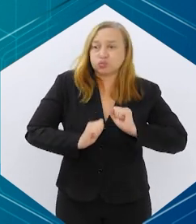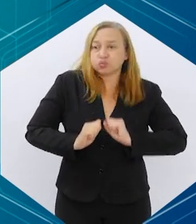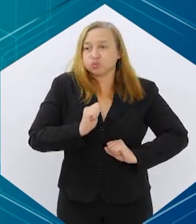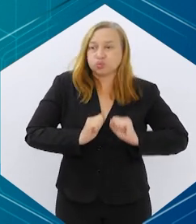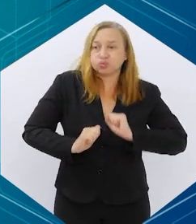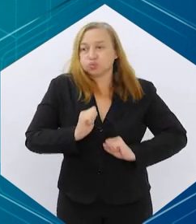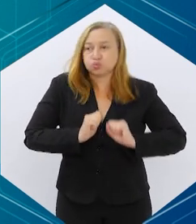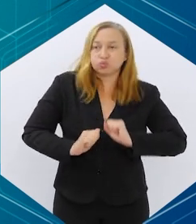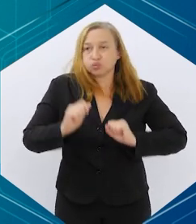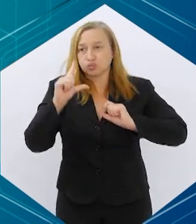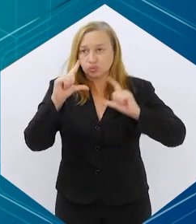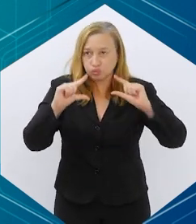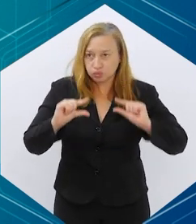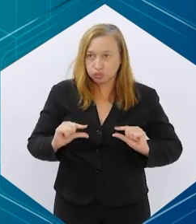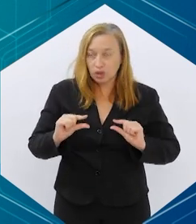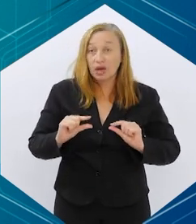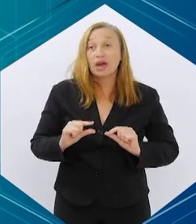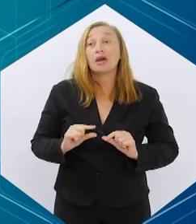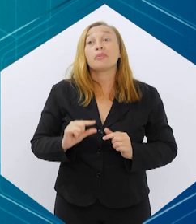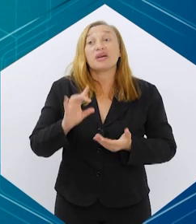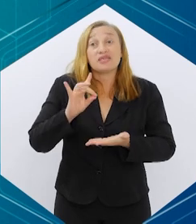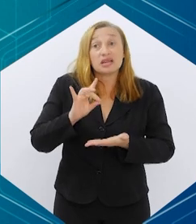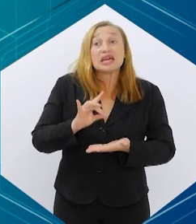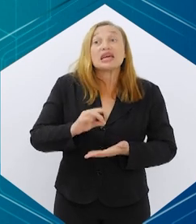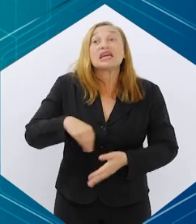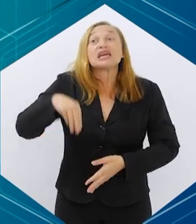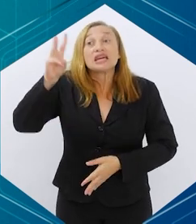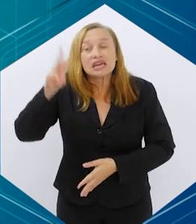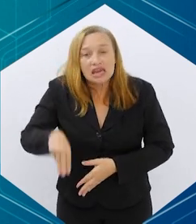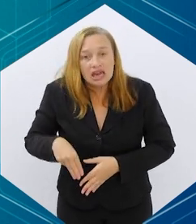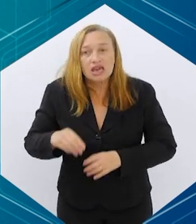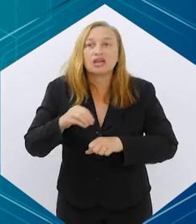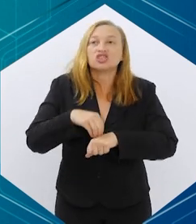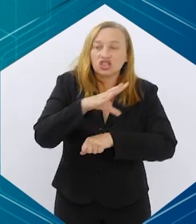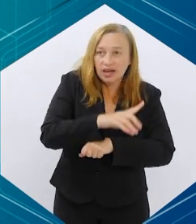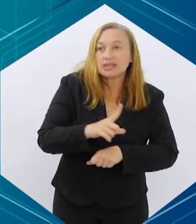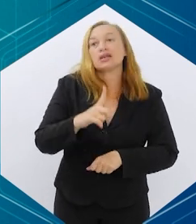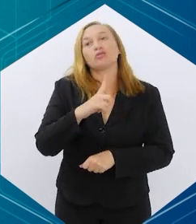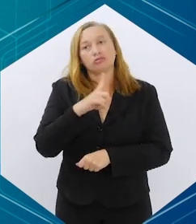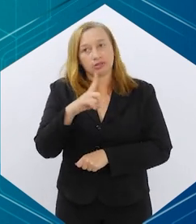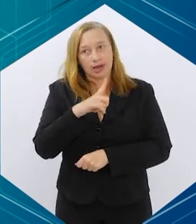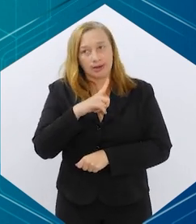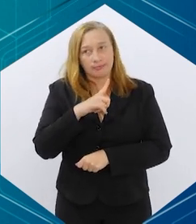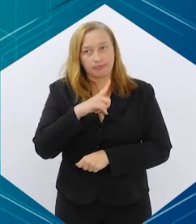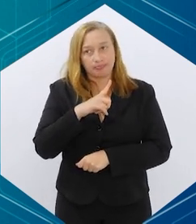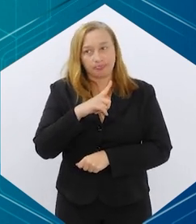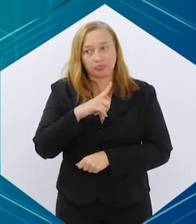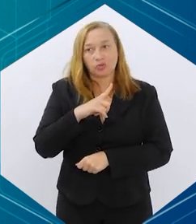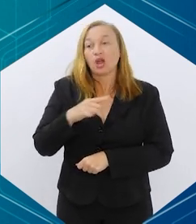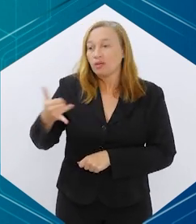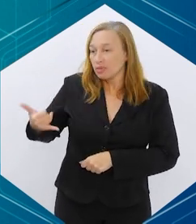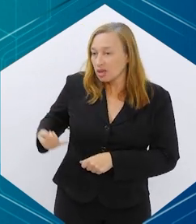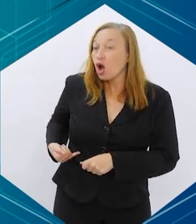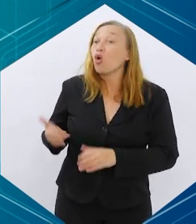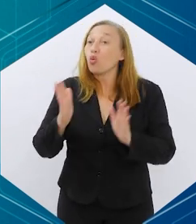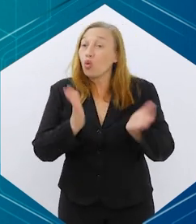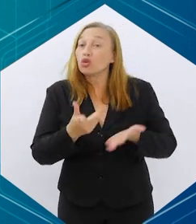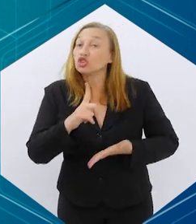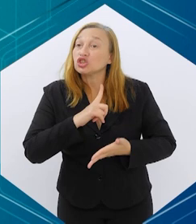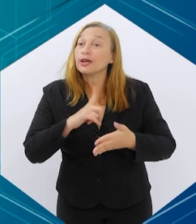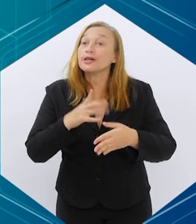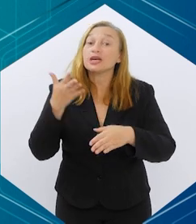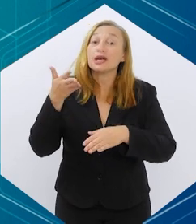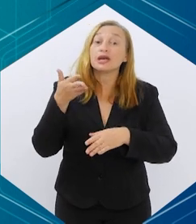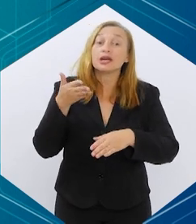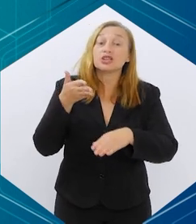realmente tem indicação do uso da medicação, sem dúvida alguma, são as medicações que hoje a gente tem